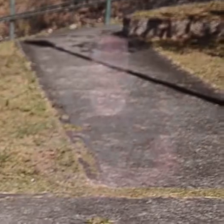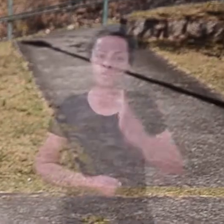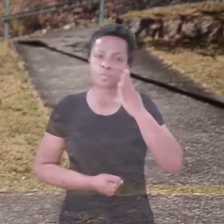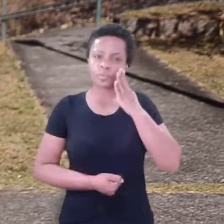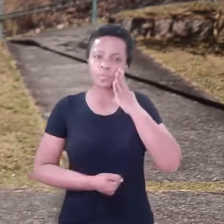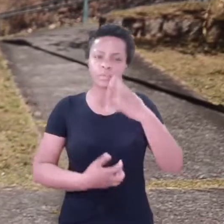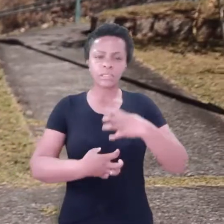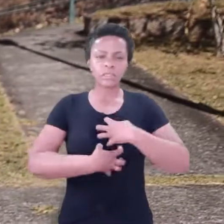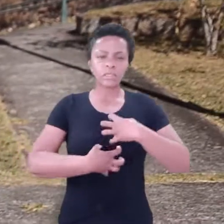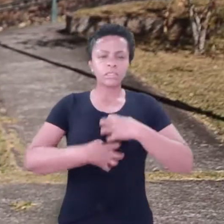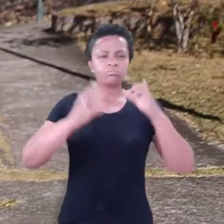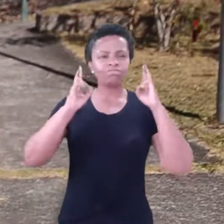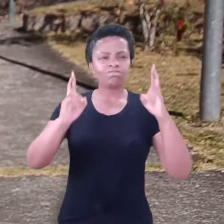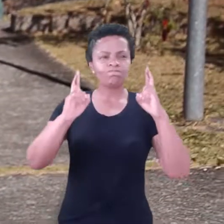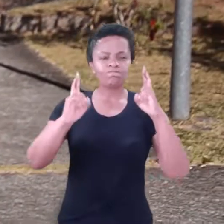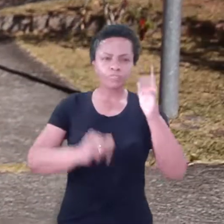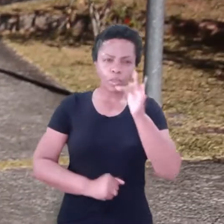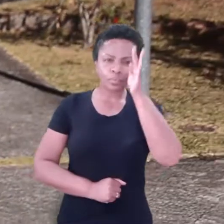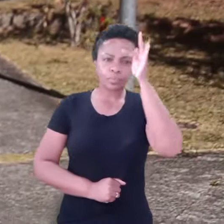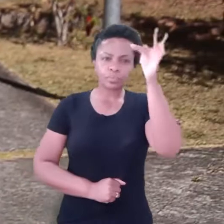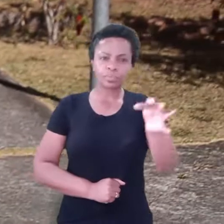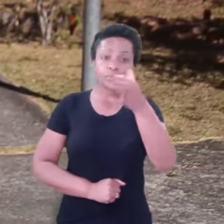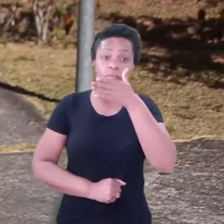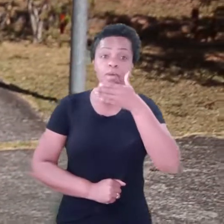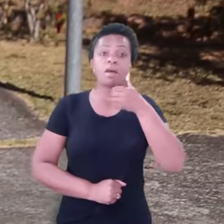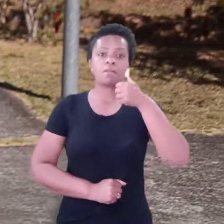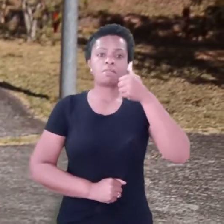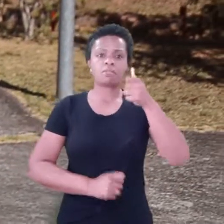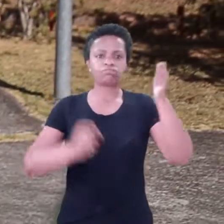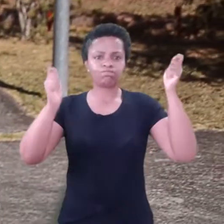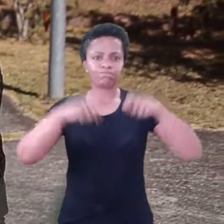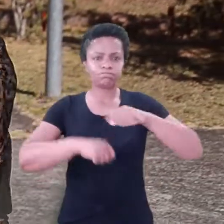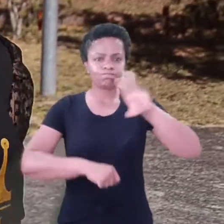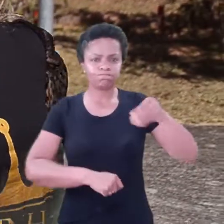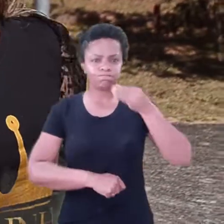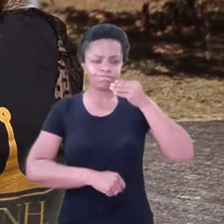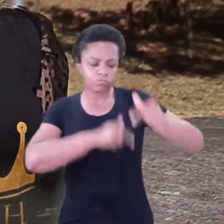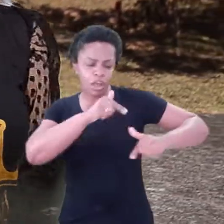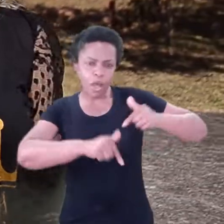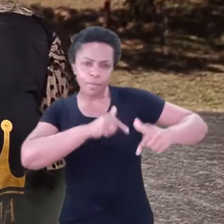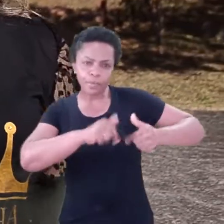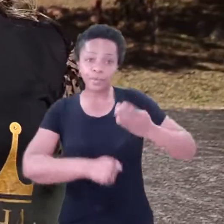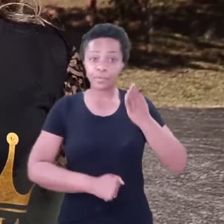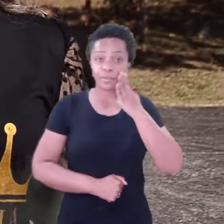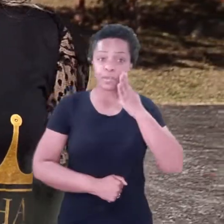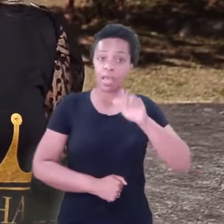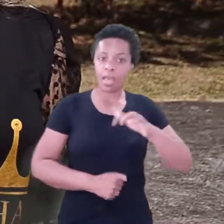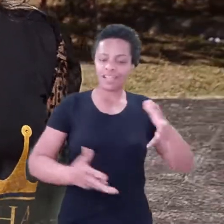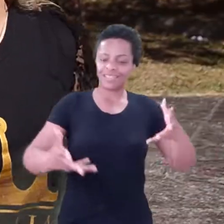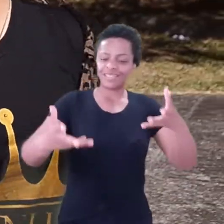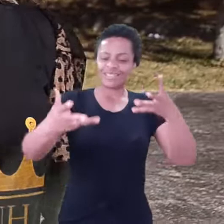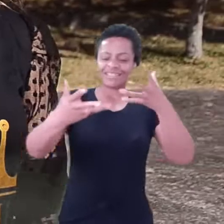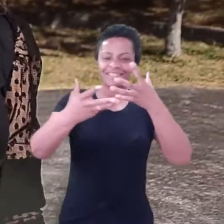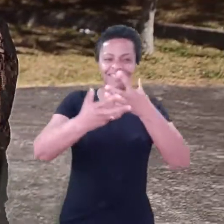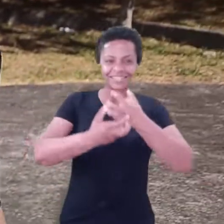Meu sentimento por Barbacena é de esperança Esperança de dias melhores, de mais empregos Apesar de Barbacena não ser uma cidade tão